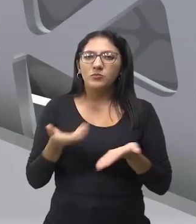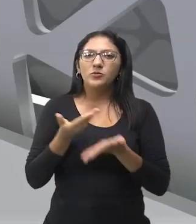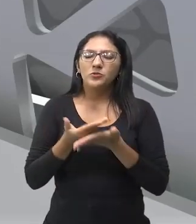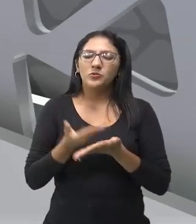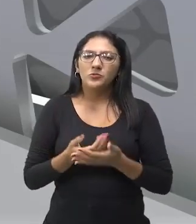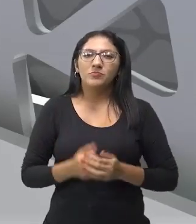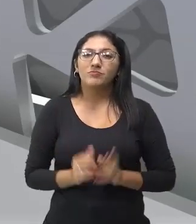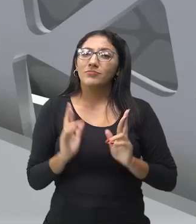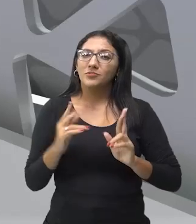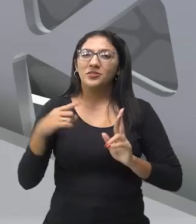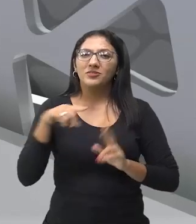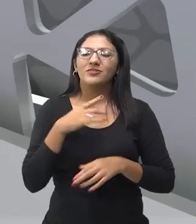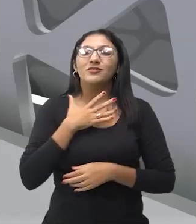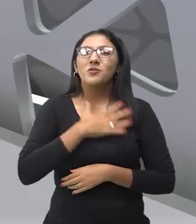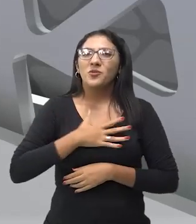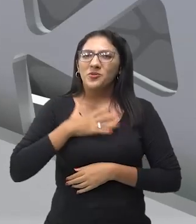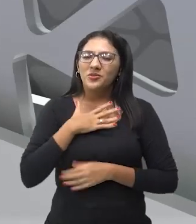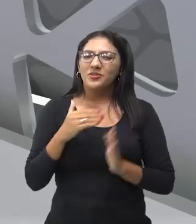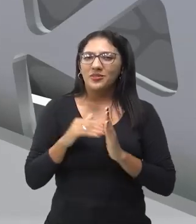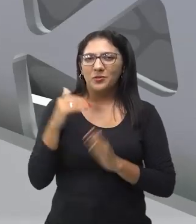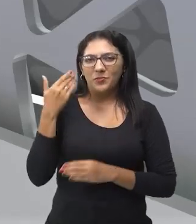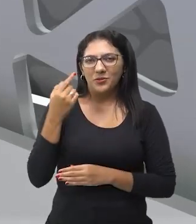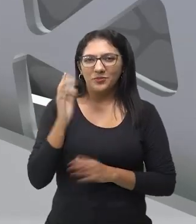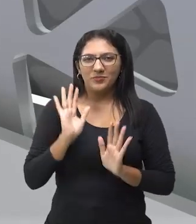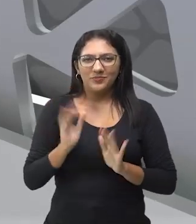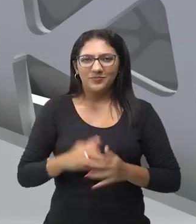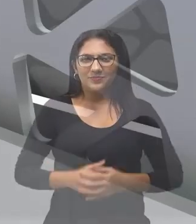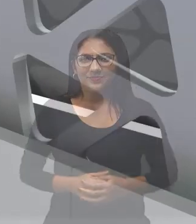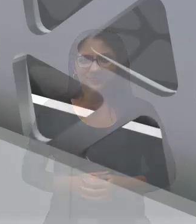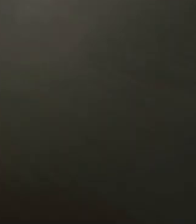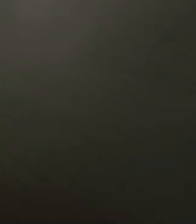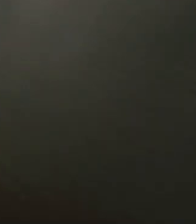hoje. Espero que vocês tenham gostado e até a próxima!